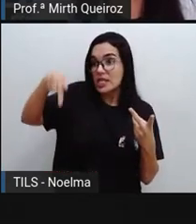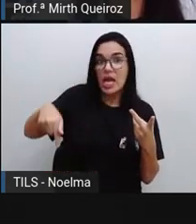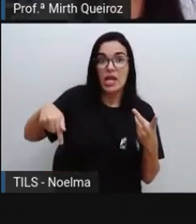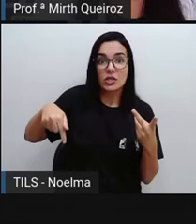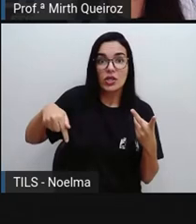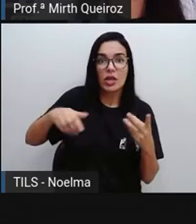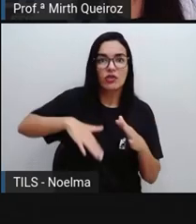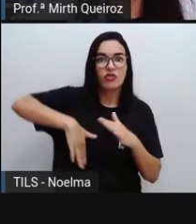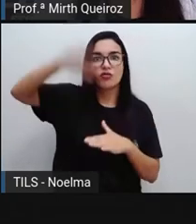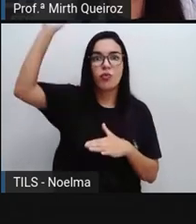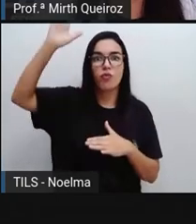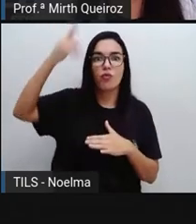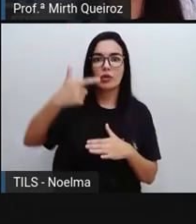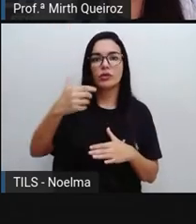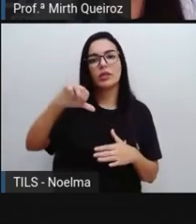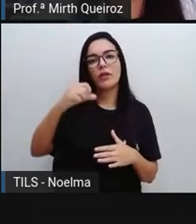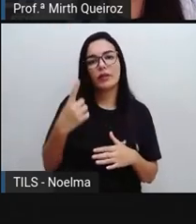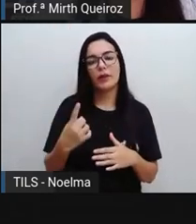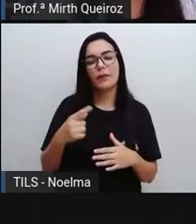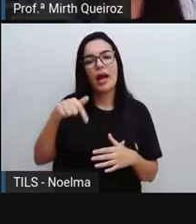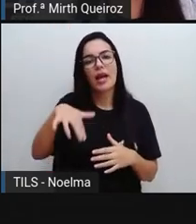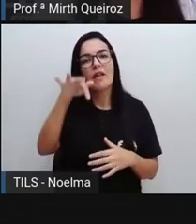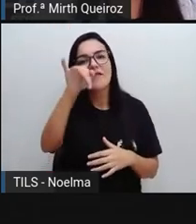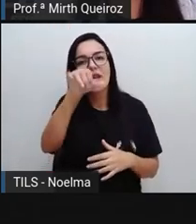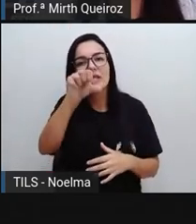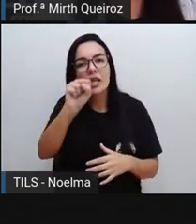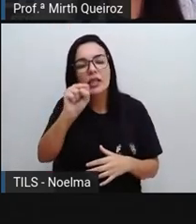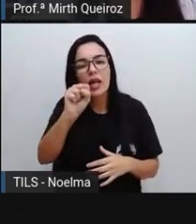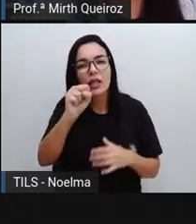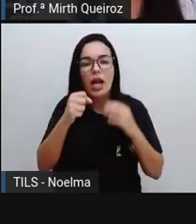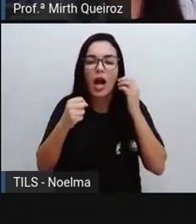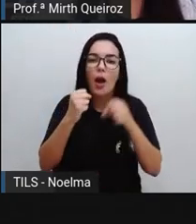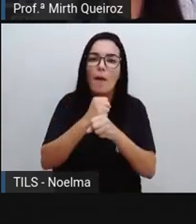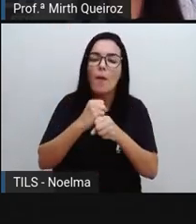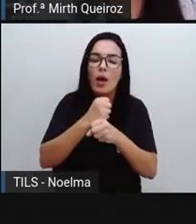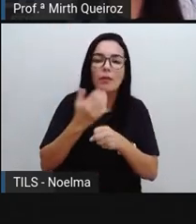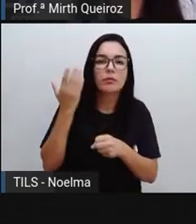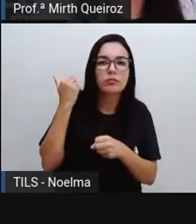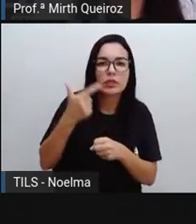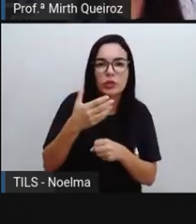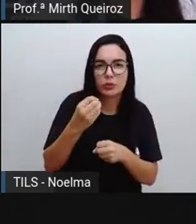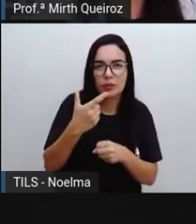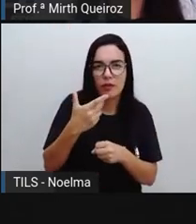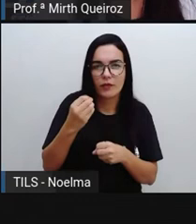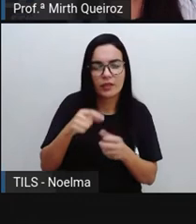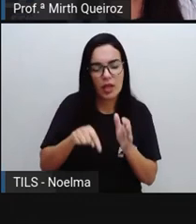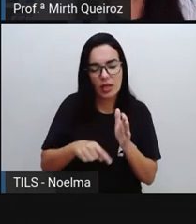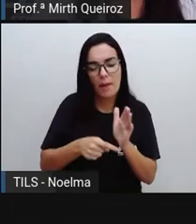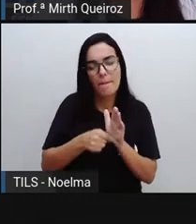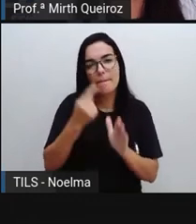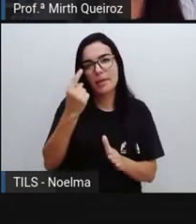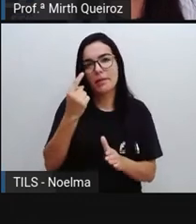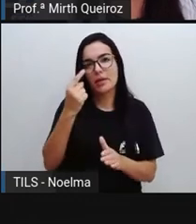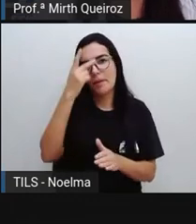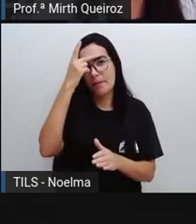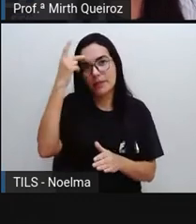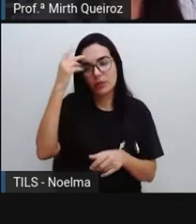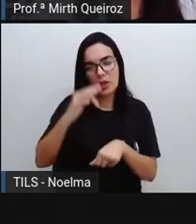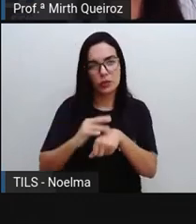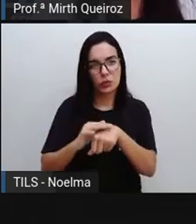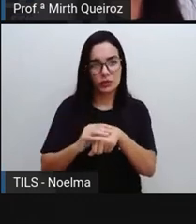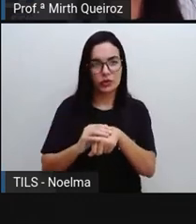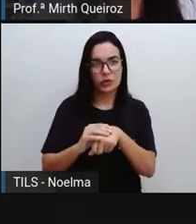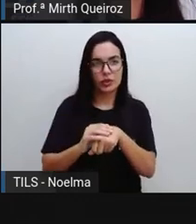Santana, em março, né? Do ano passado, de 2020, foi quando teve o primeiro caso aqui na